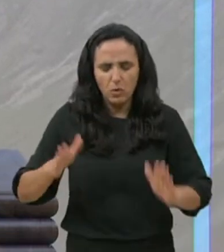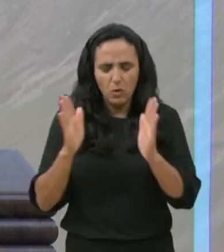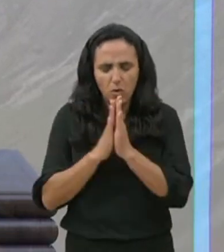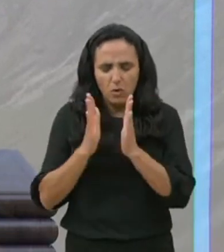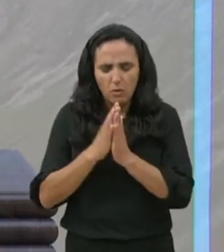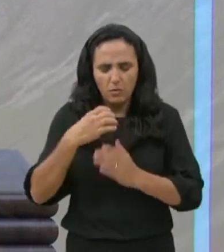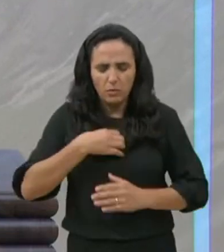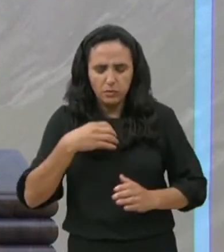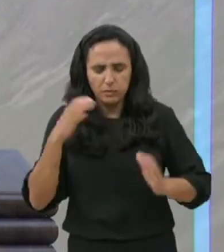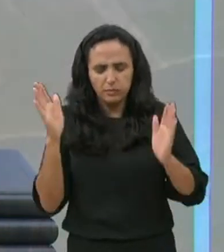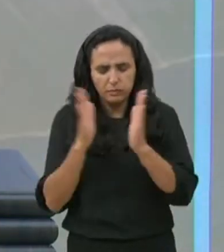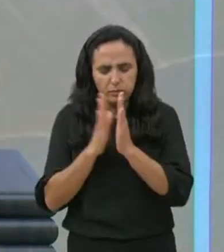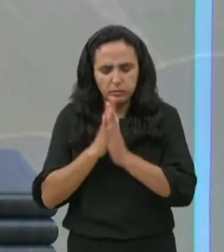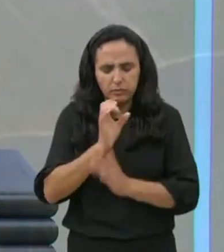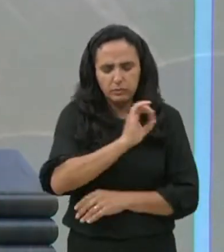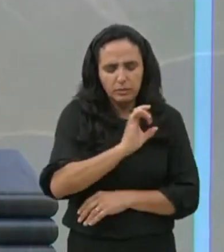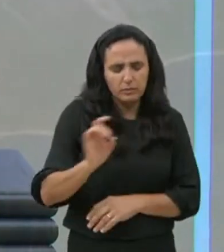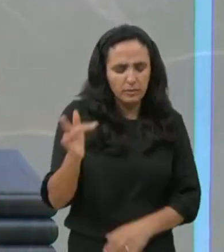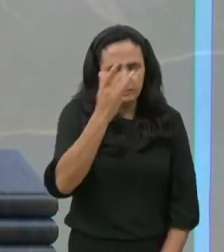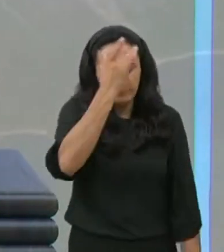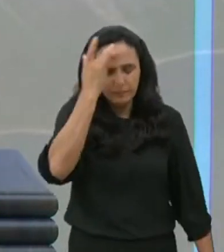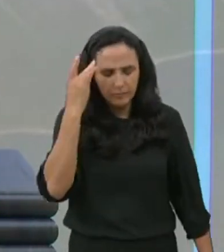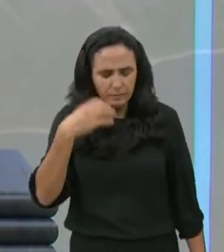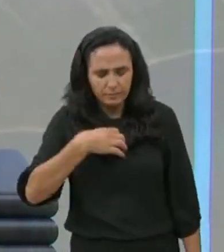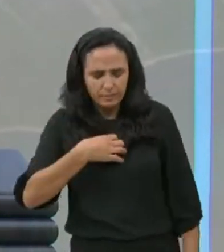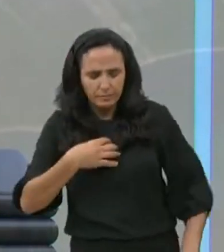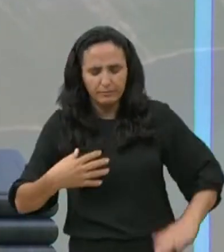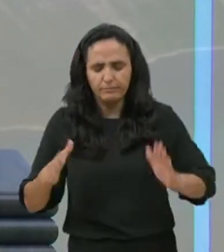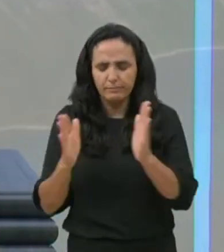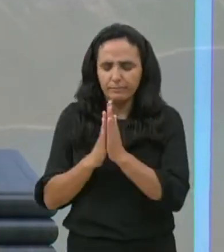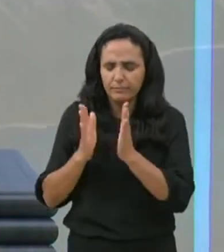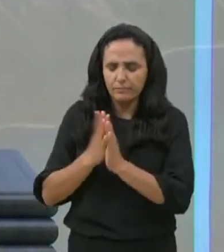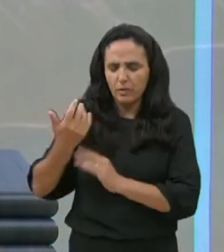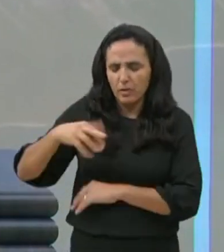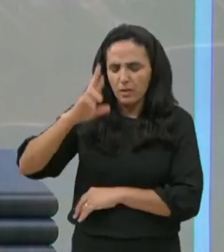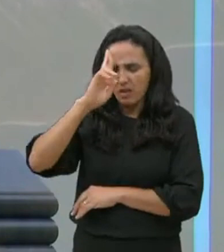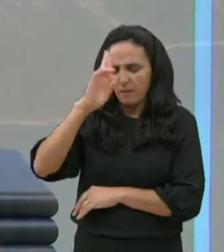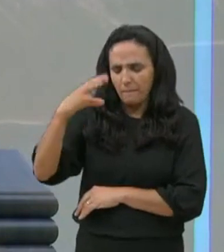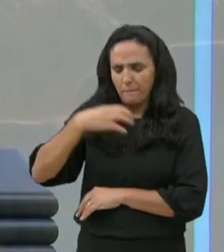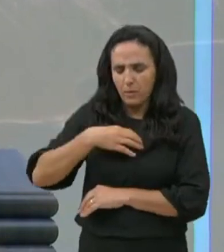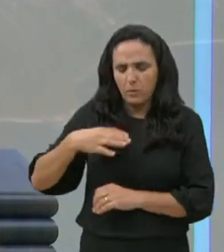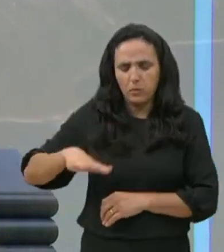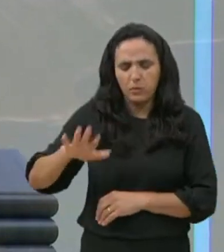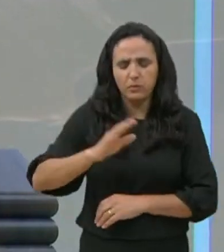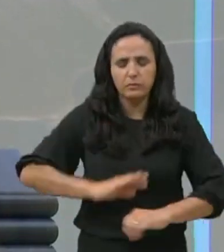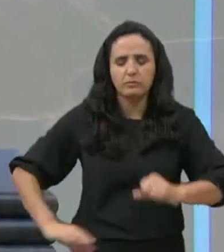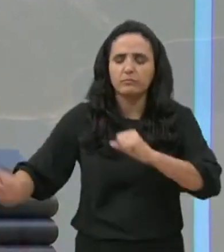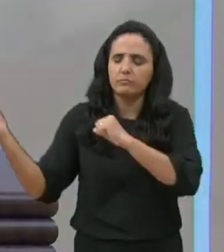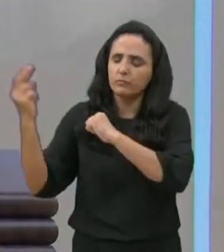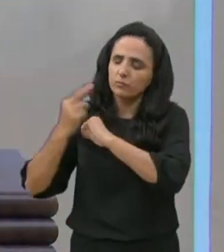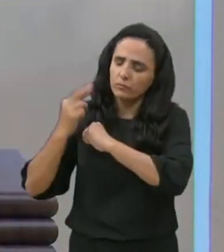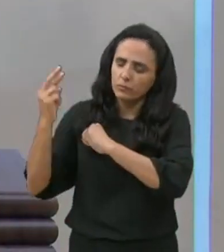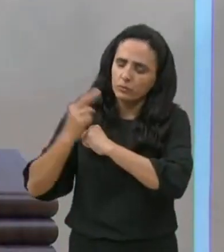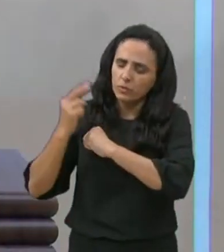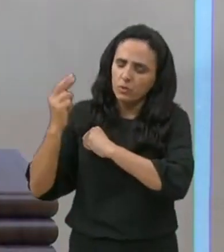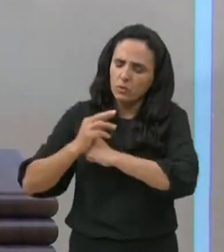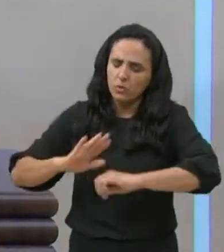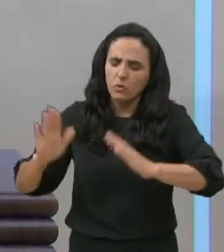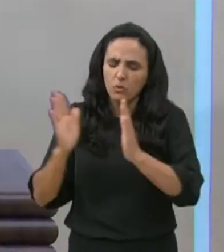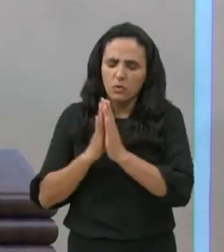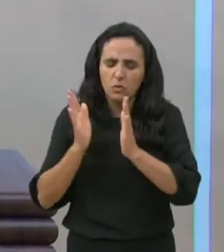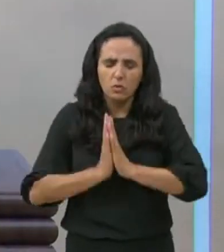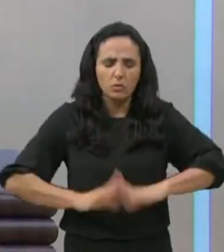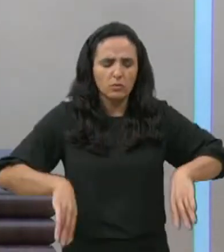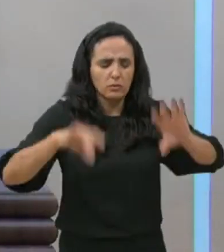e se assim é como estamos Te orando, meu Pai, o Brasil é Teu, então sabemos também que Tu cuida, e Tu cuida de uma forma